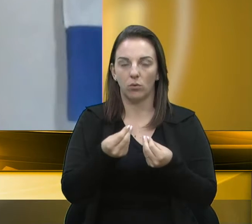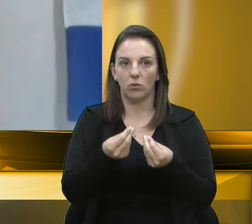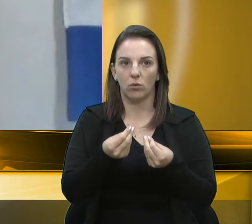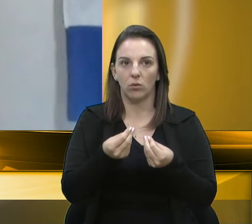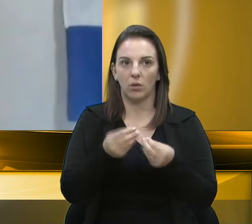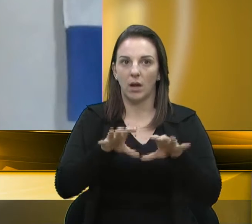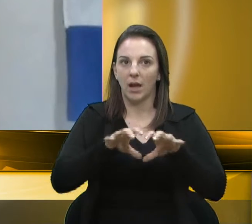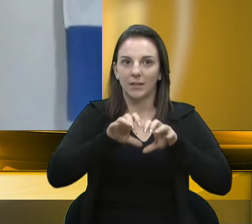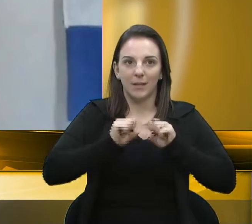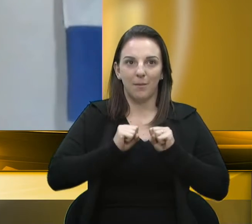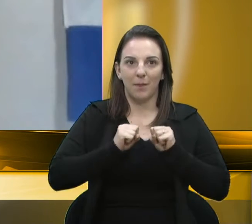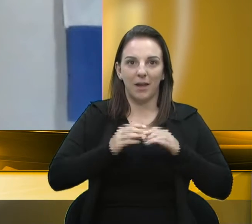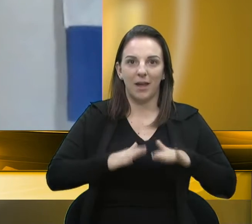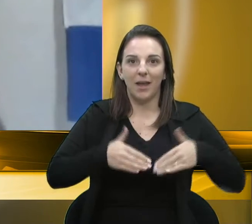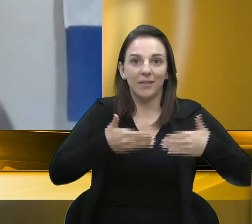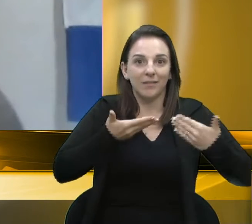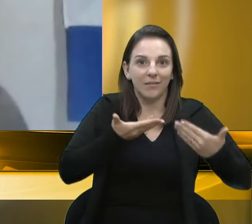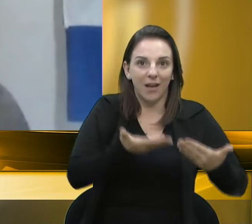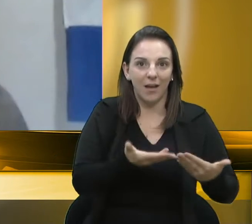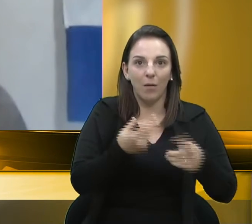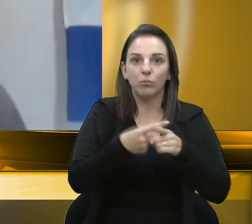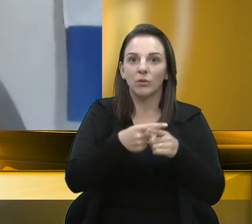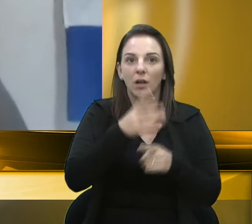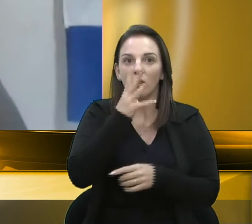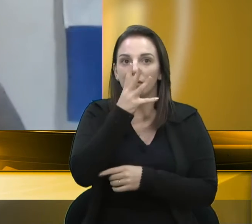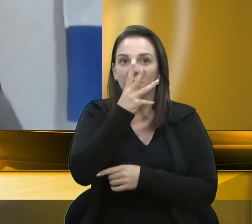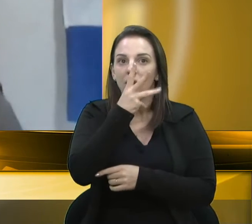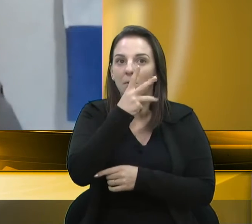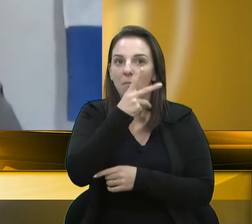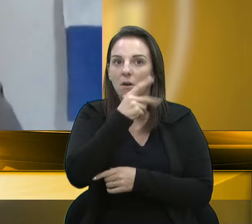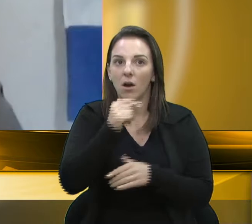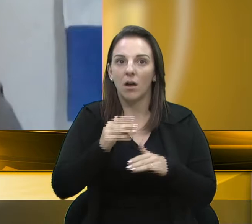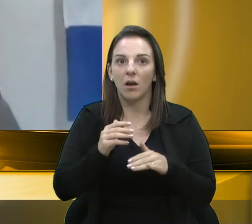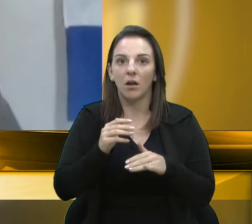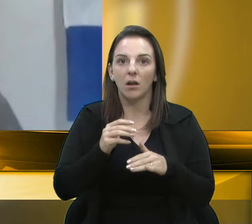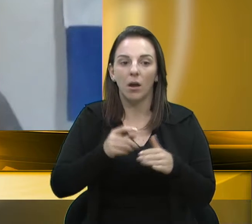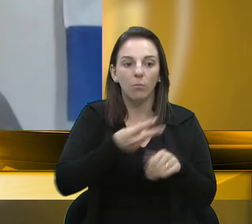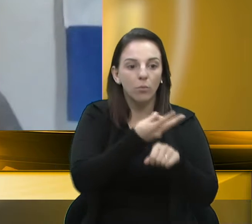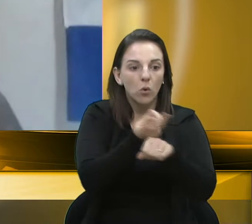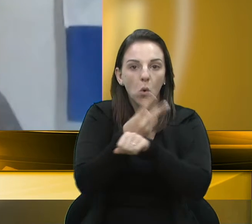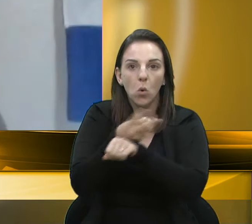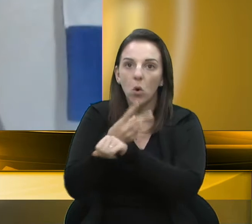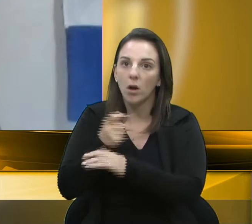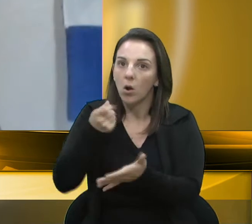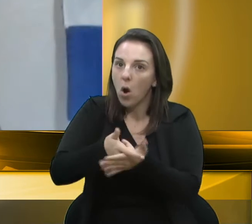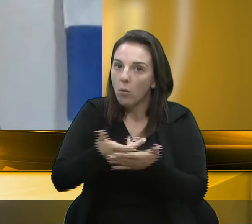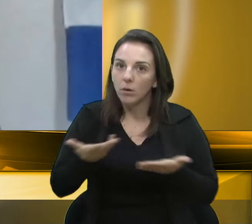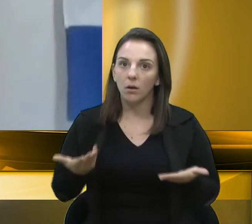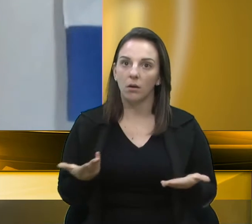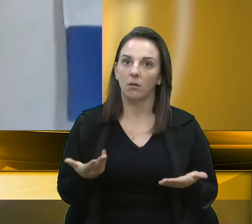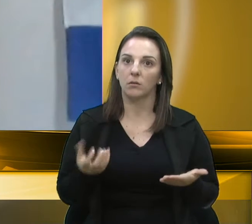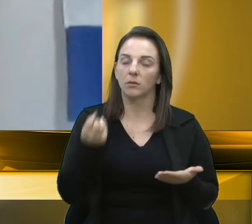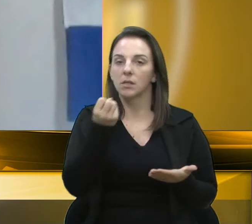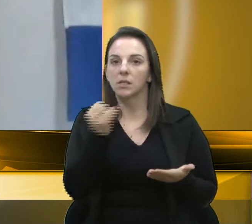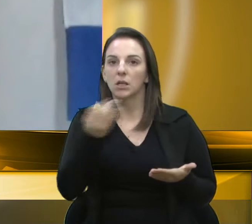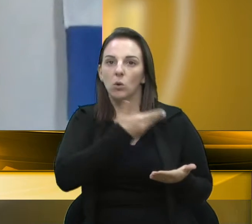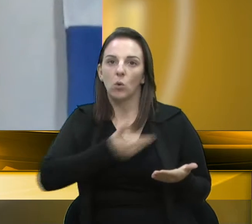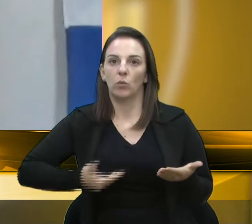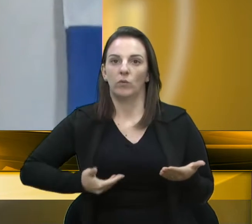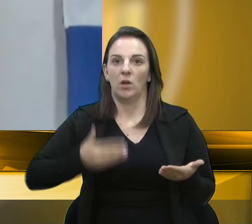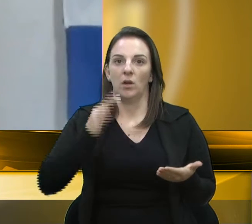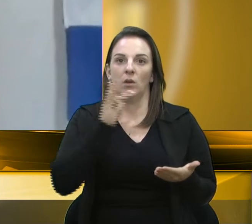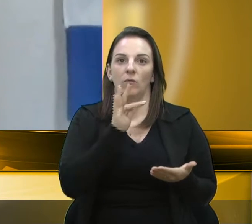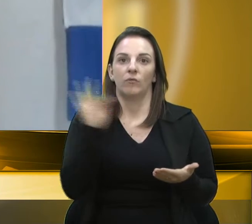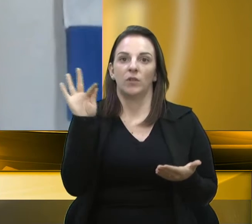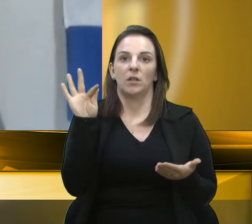porque houve demora na busca. É uma questão lógica. Se o governo federal não tem as entregas agora, é porque